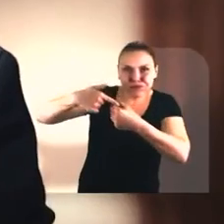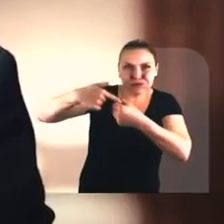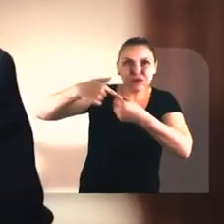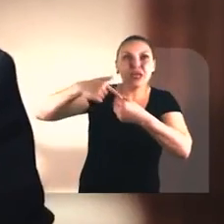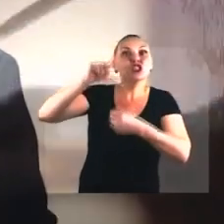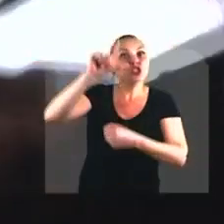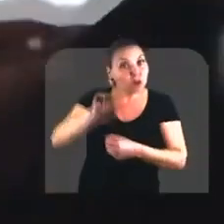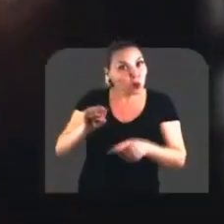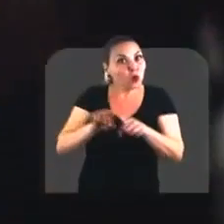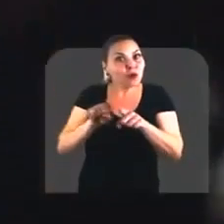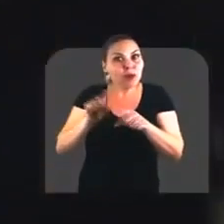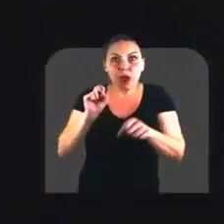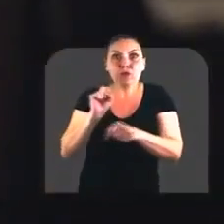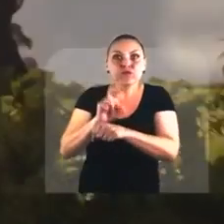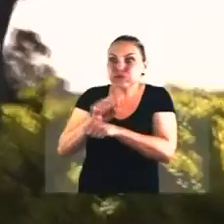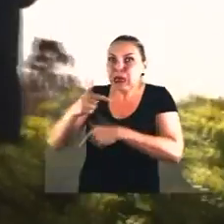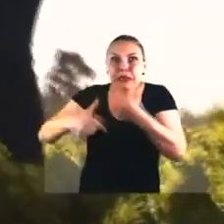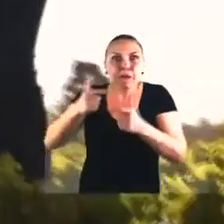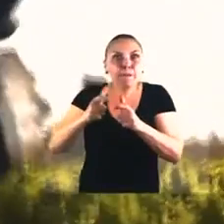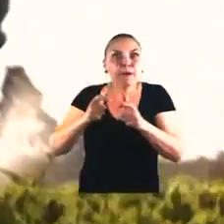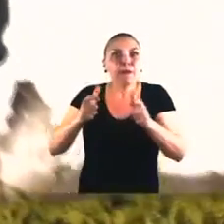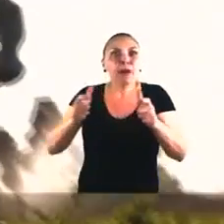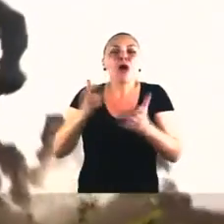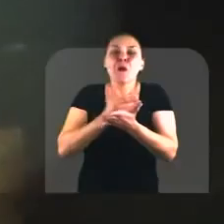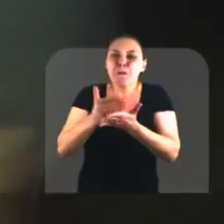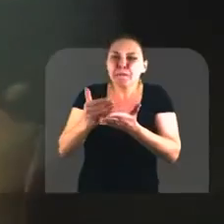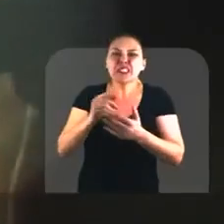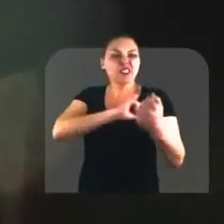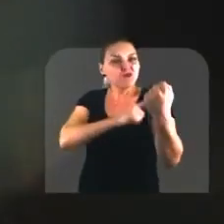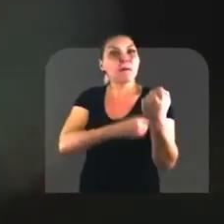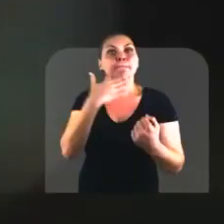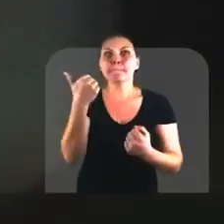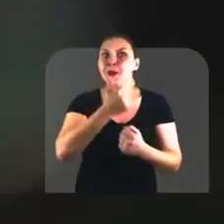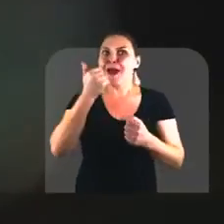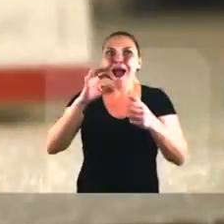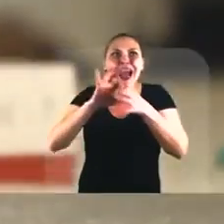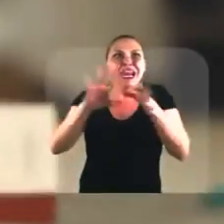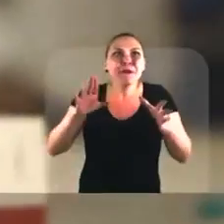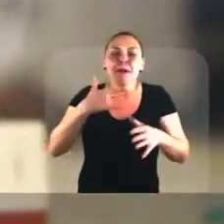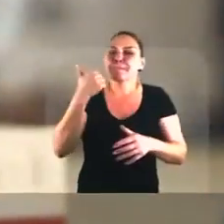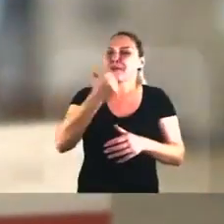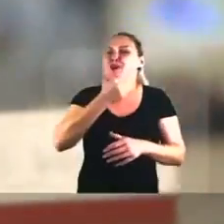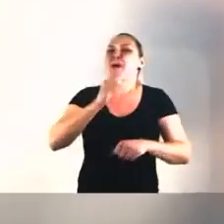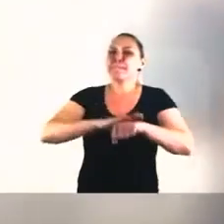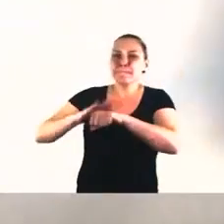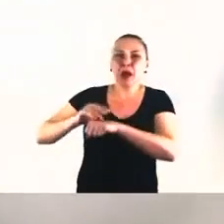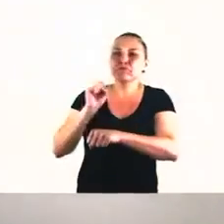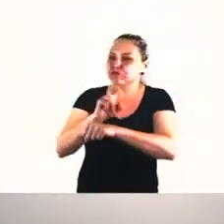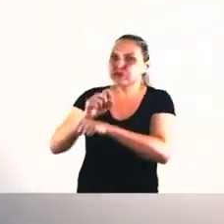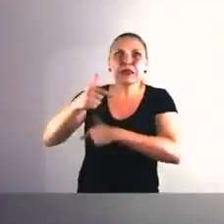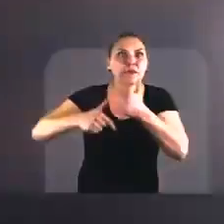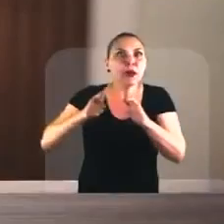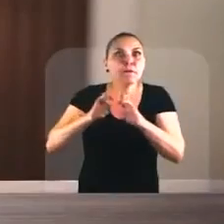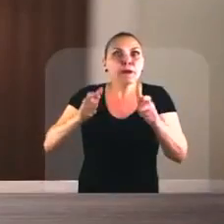foram lá para baixo E os empregos voltam a crescer De forma cada vez mais robusta Quanto mais liberdade tivermos Mais empregos